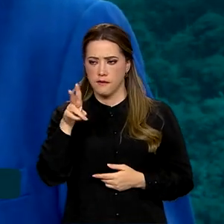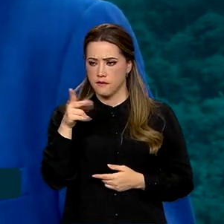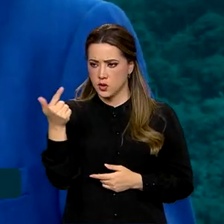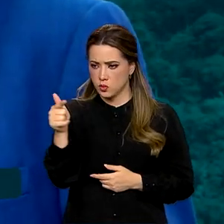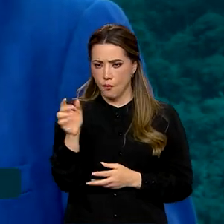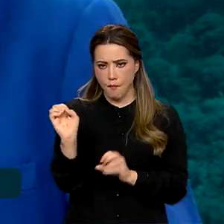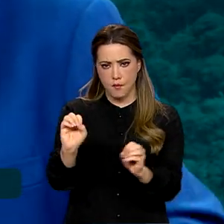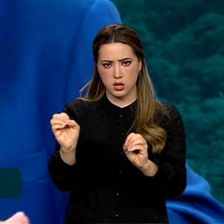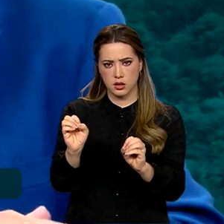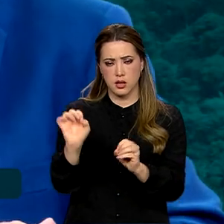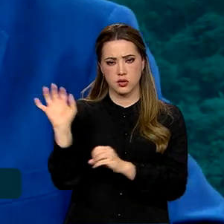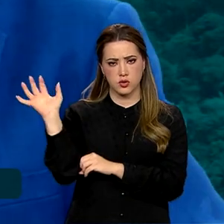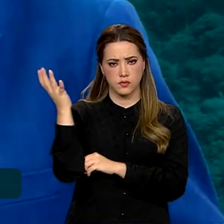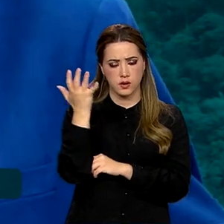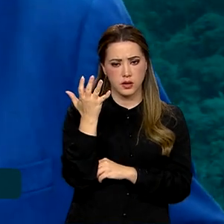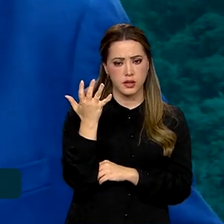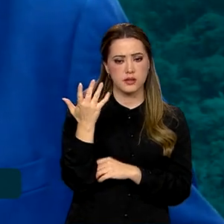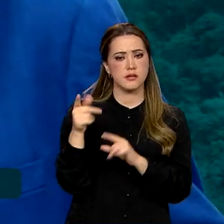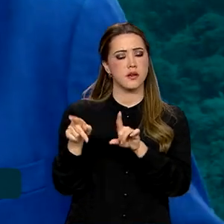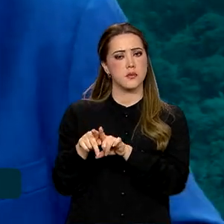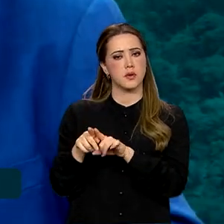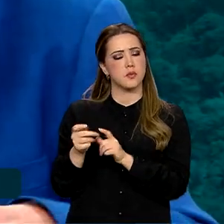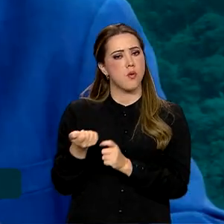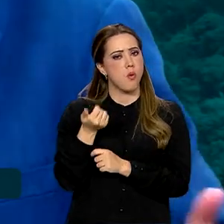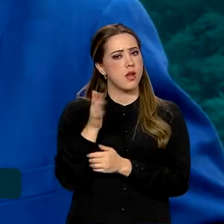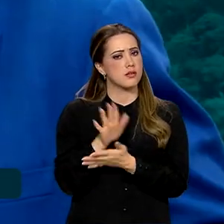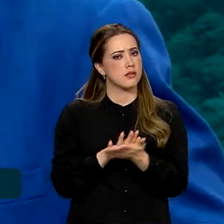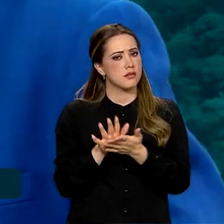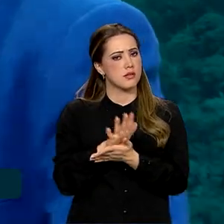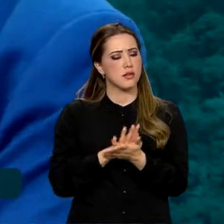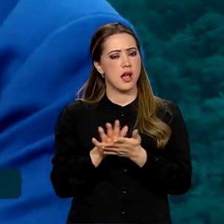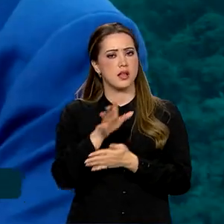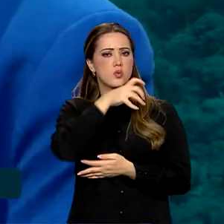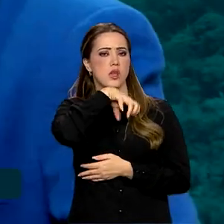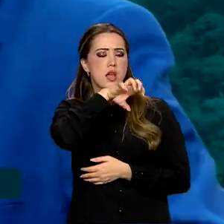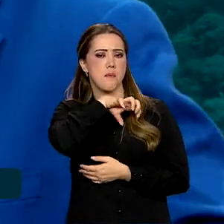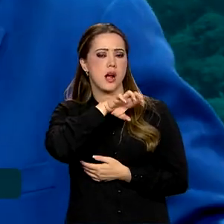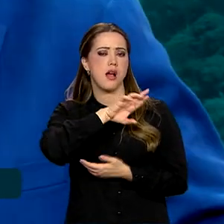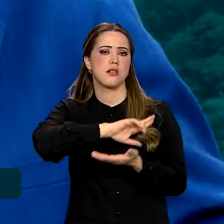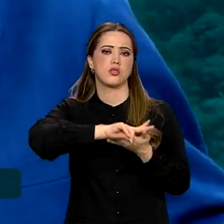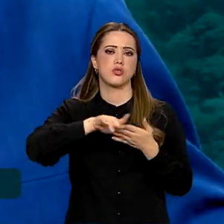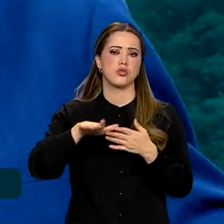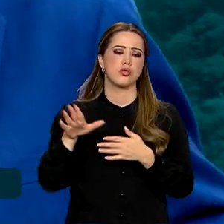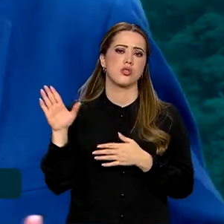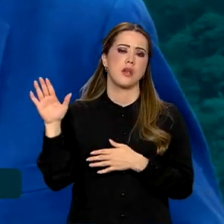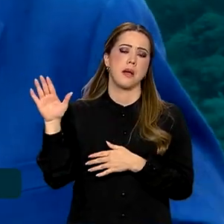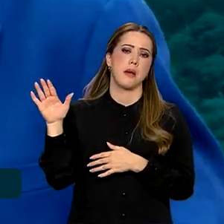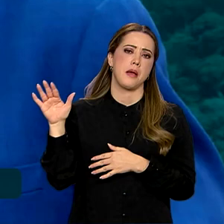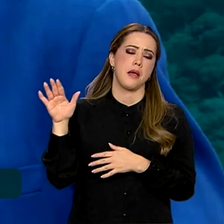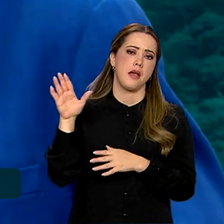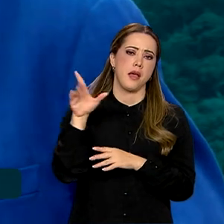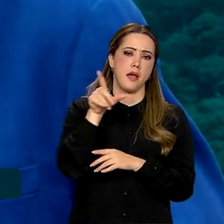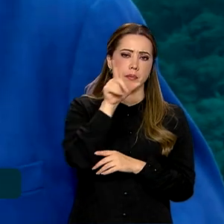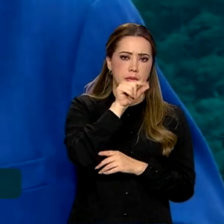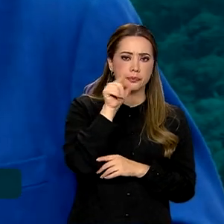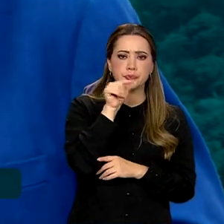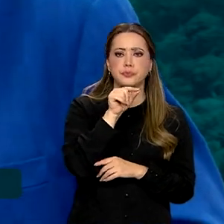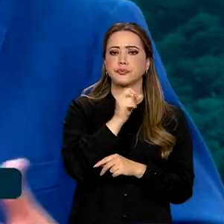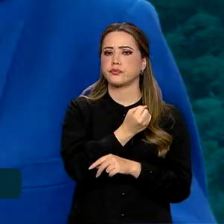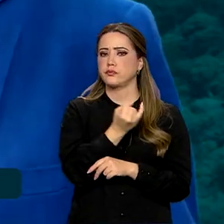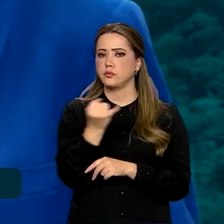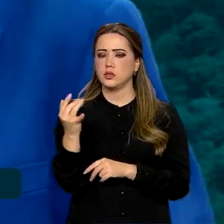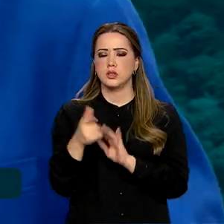mais floresta natural, praticamente não existe mais aqueles animais, aves, enfim, que tinha no passado